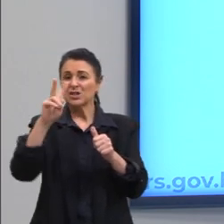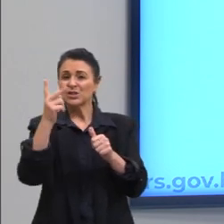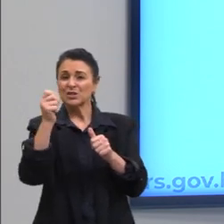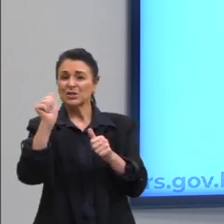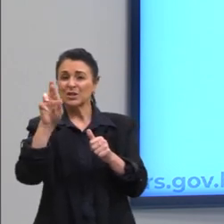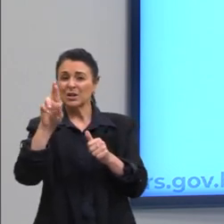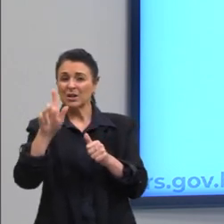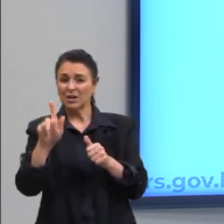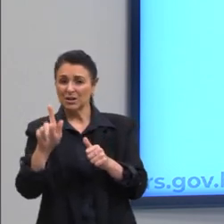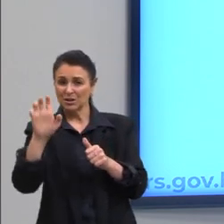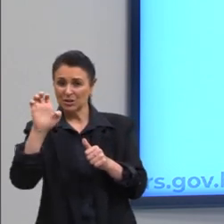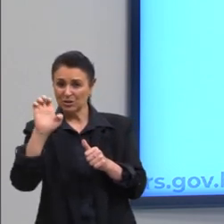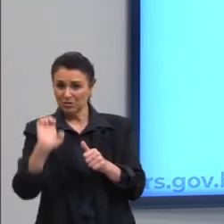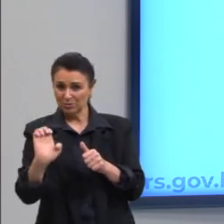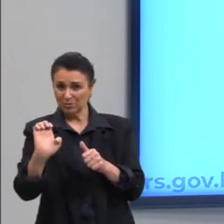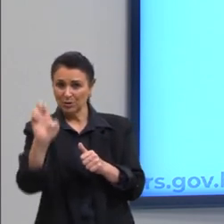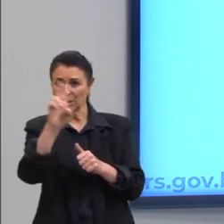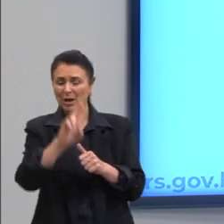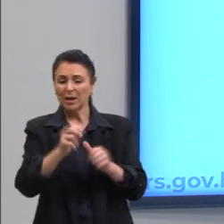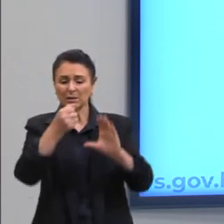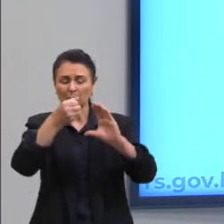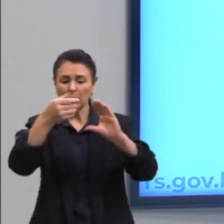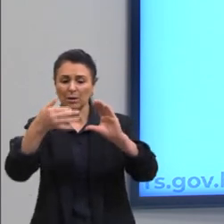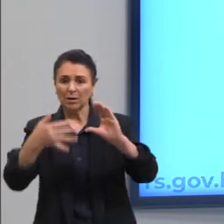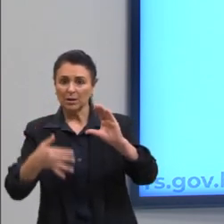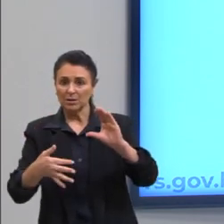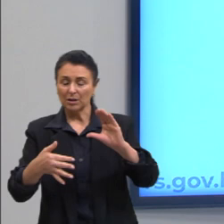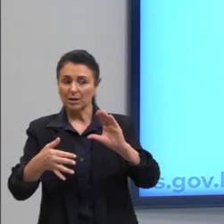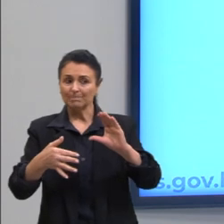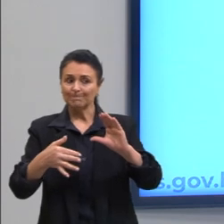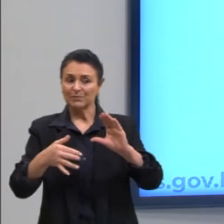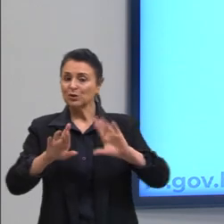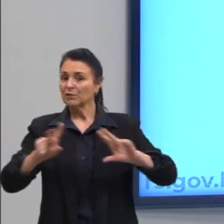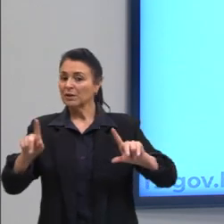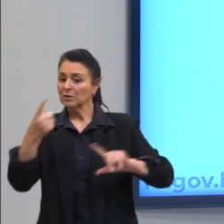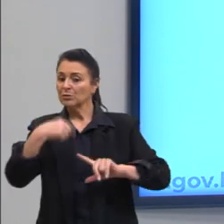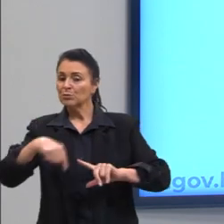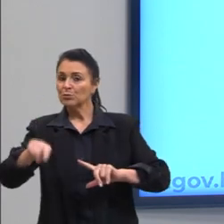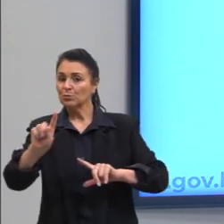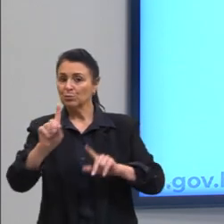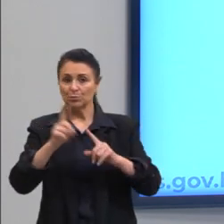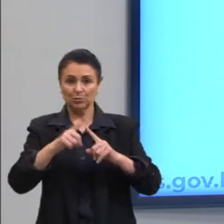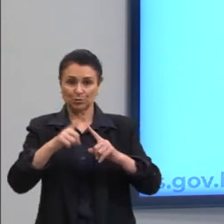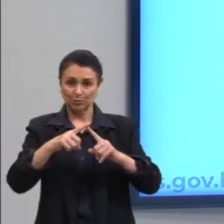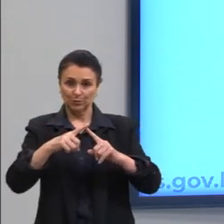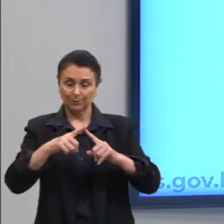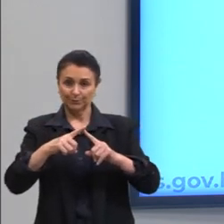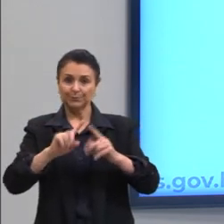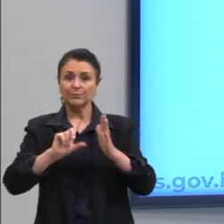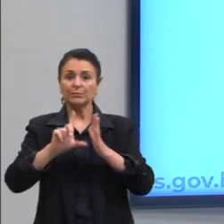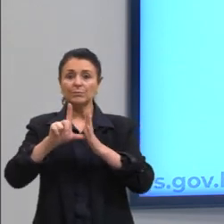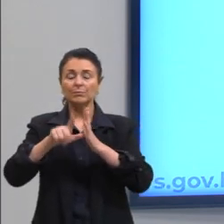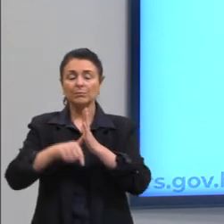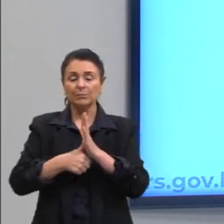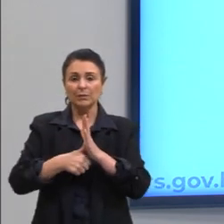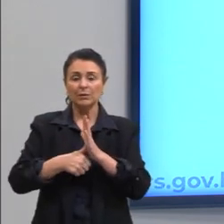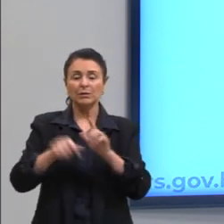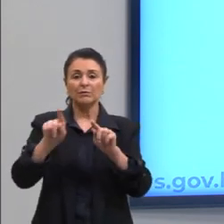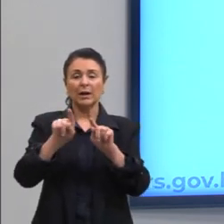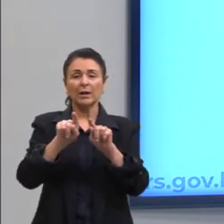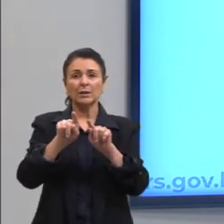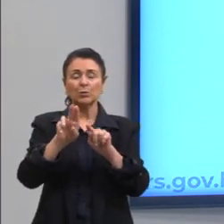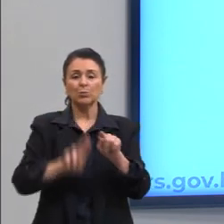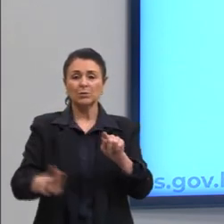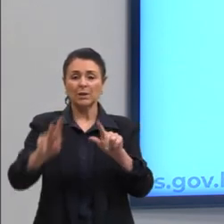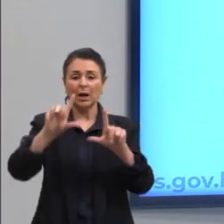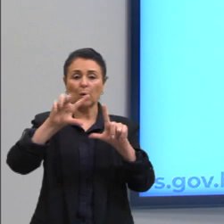que diferenciam a charge dos demais, depois falaremos do cartoon, algumas